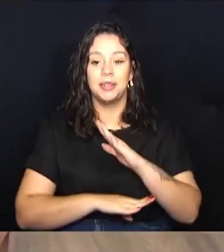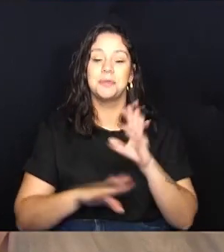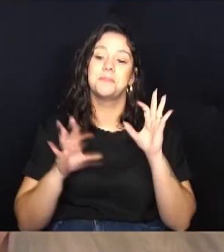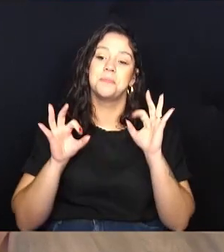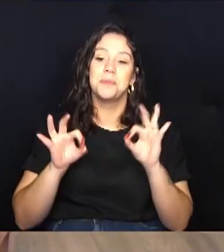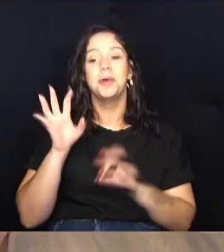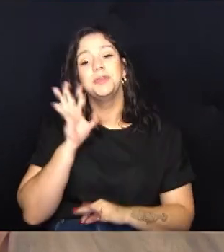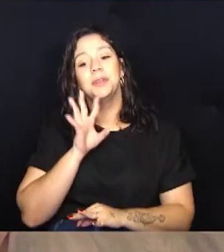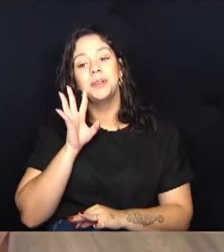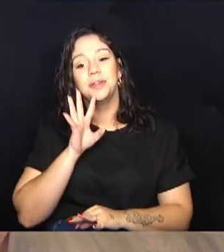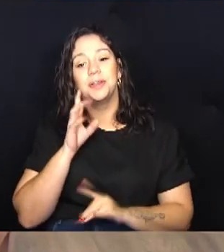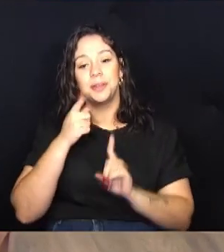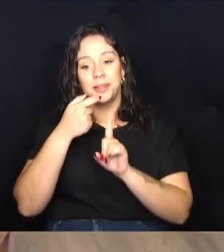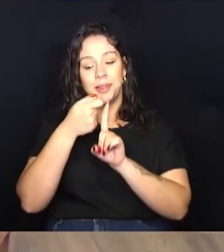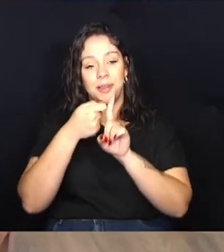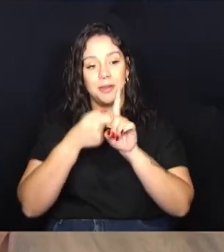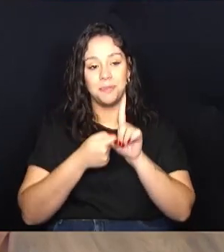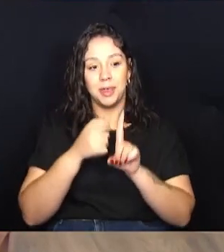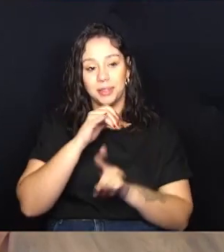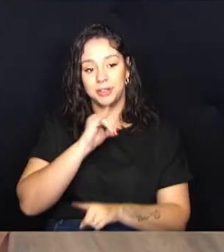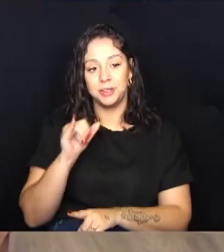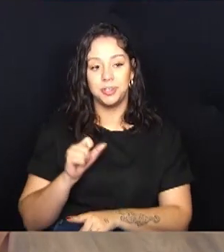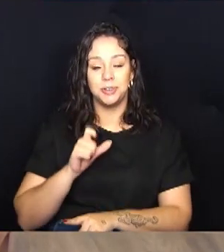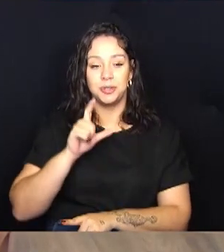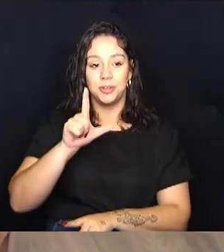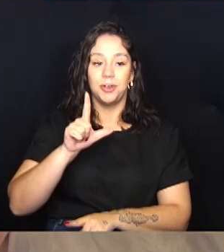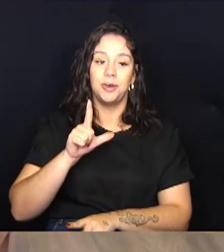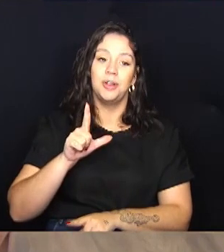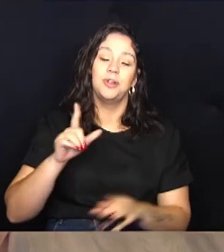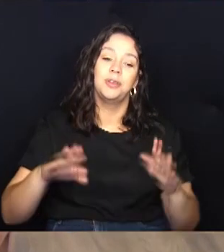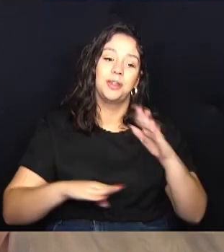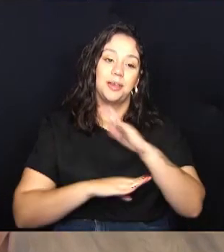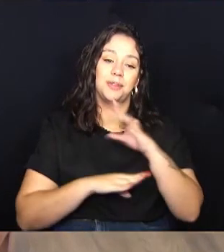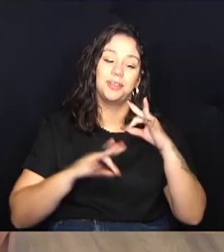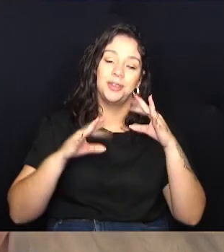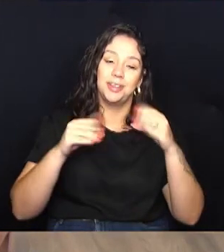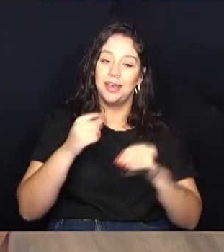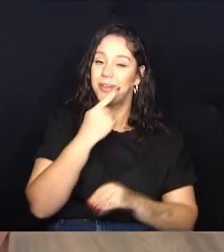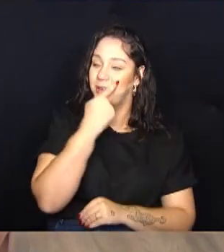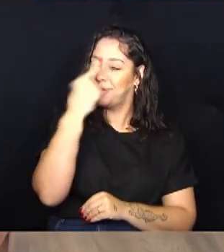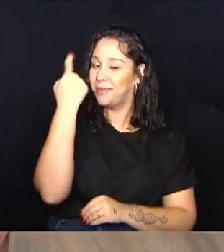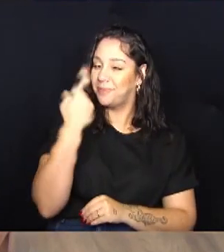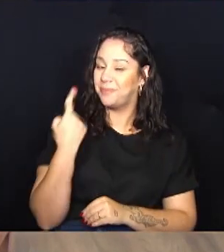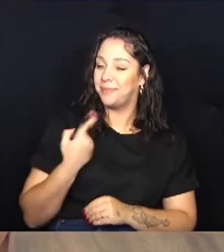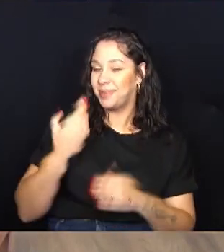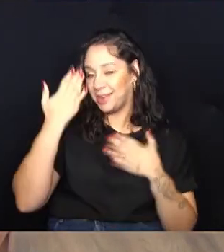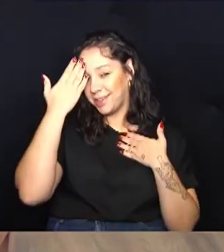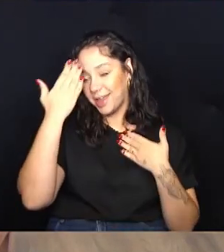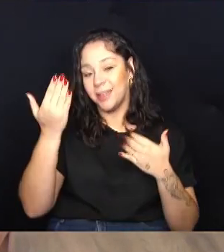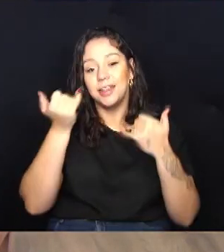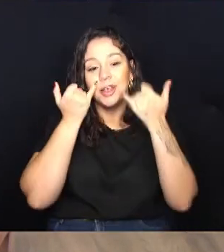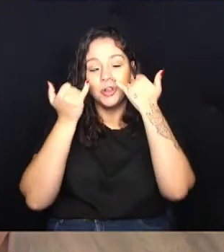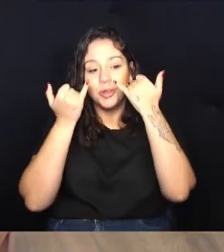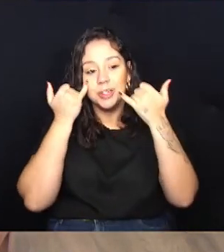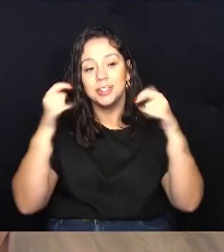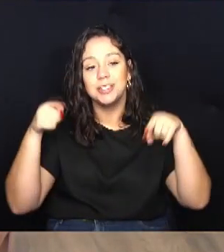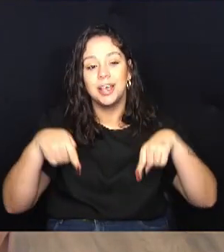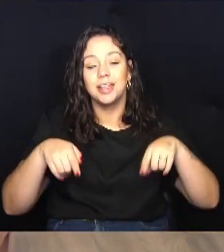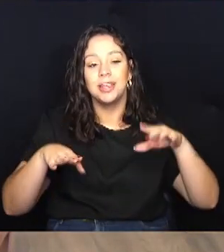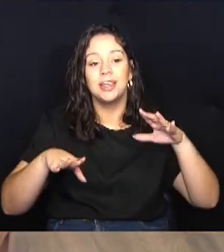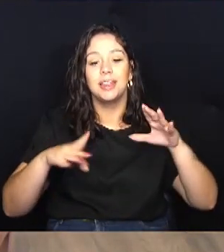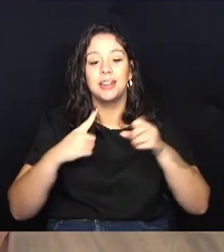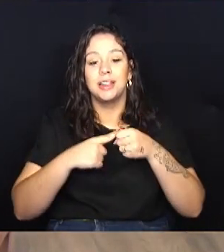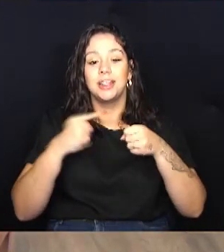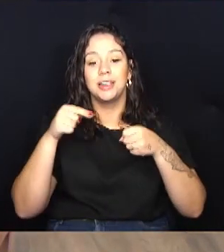bacana durante este mês de julho, no nosso Câmara Total. Mina Abreu, muito obrigado, primeiro pelas notícias da Metrópole de Campinas, agora com as